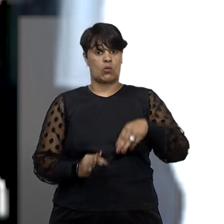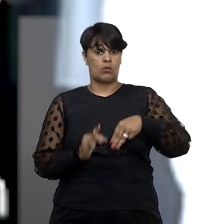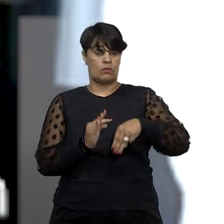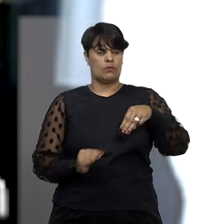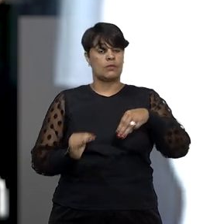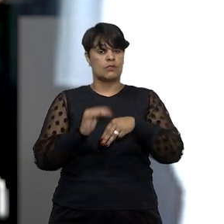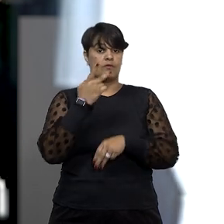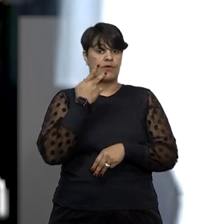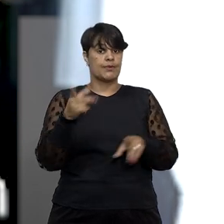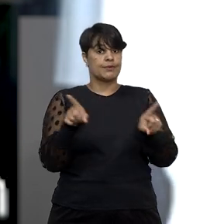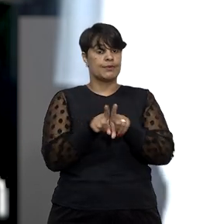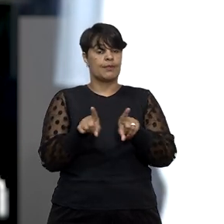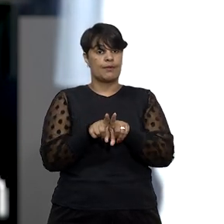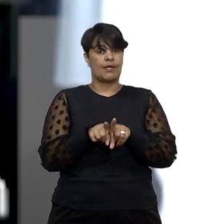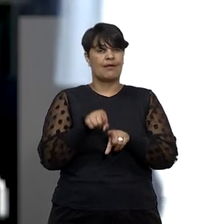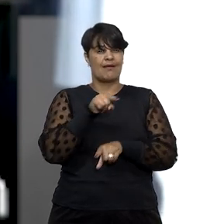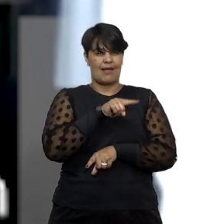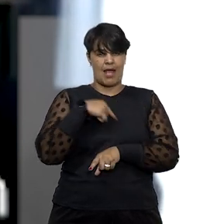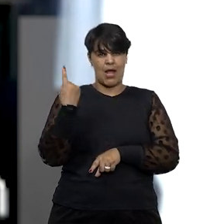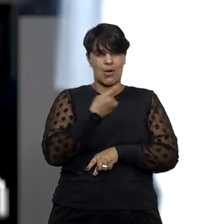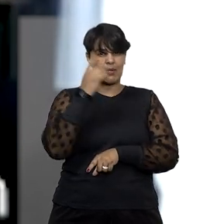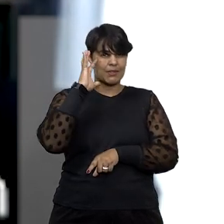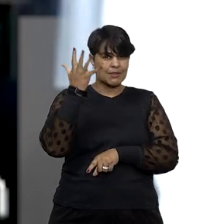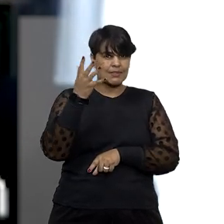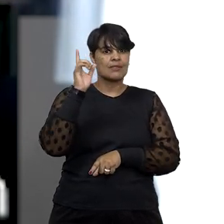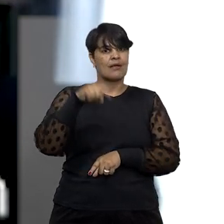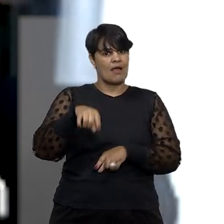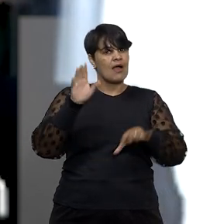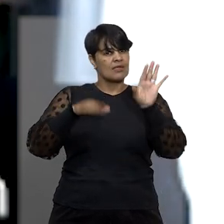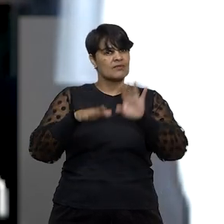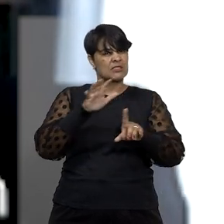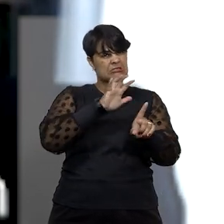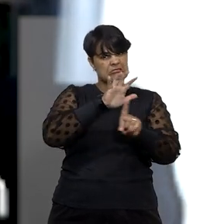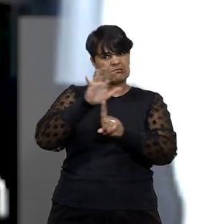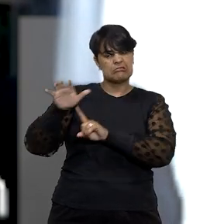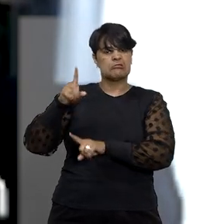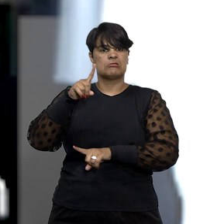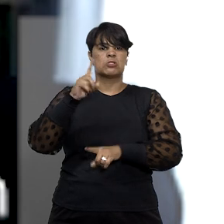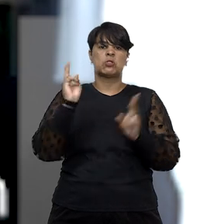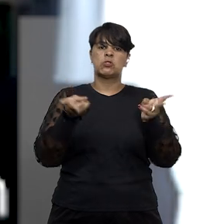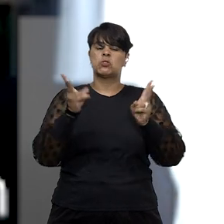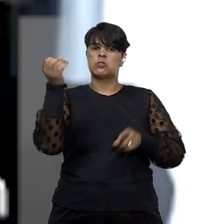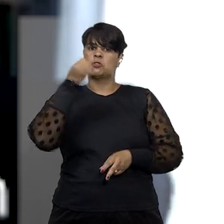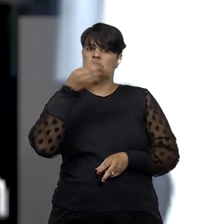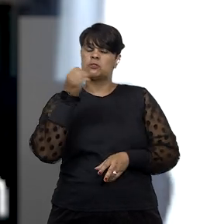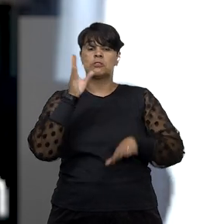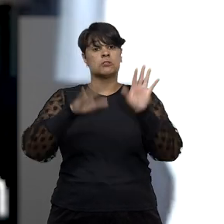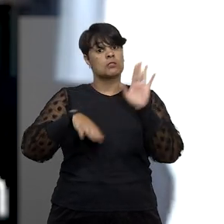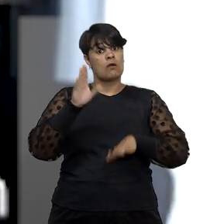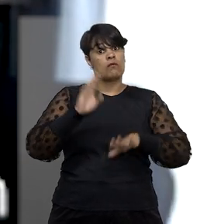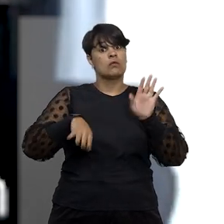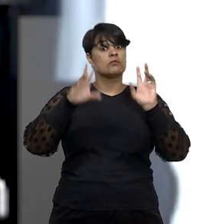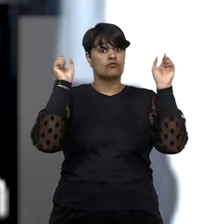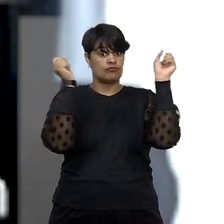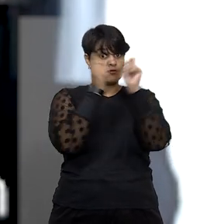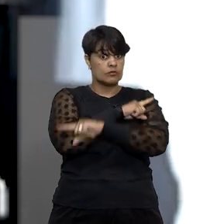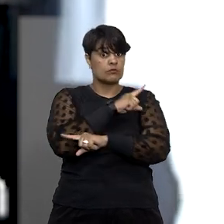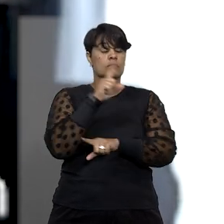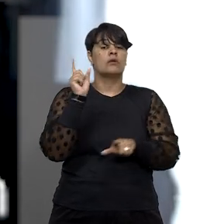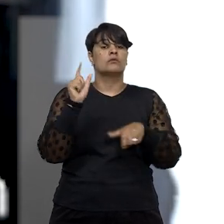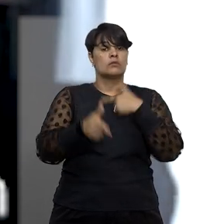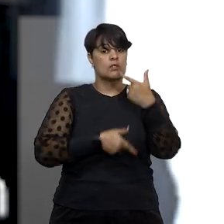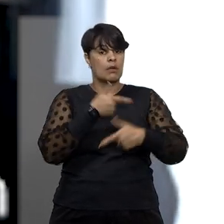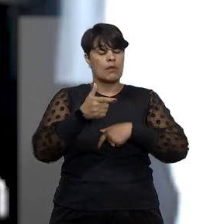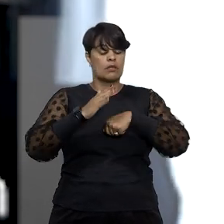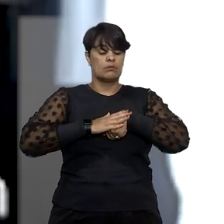esse entendimento pode acarretar o estímulo à impunidade e dificultar ou até mesmo impedir o exercício da atividade